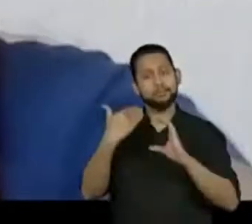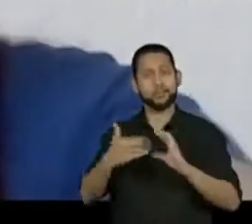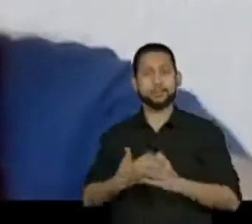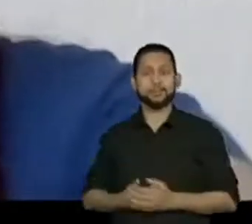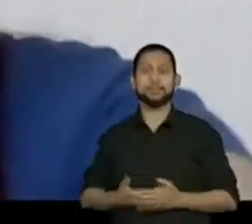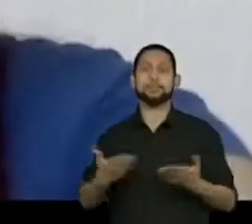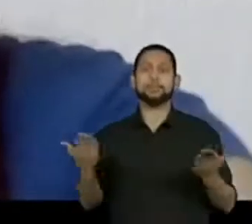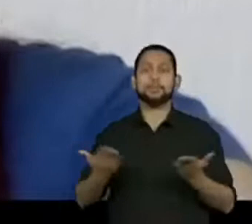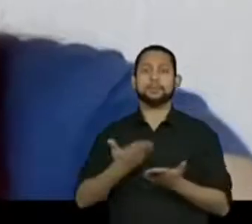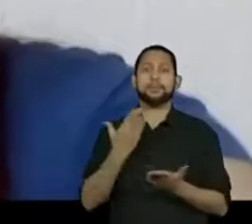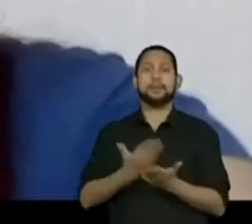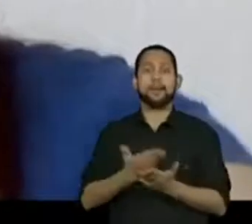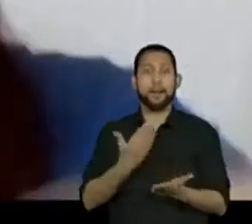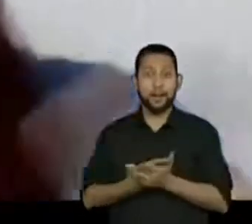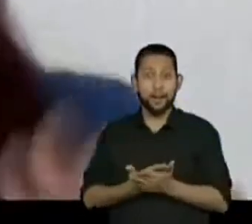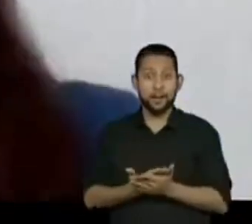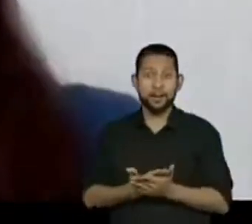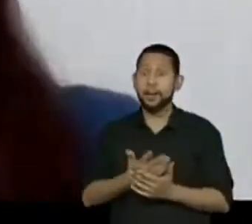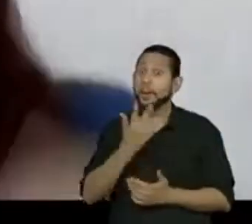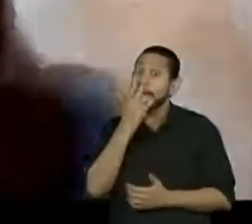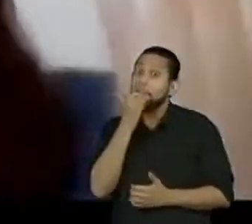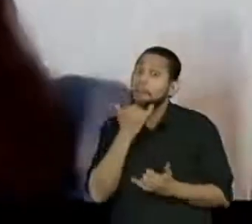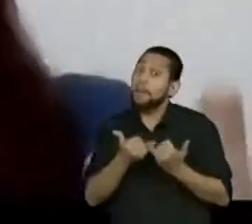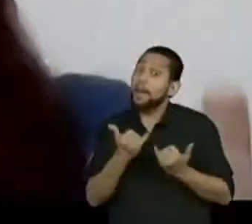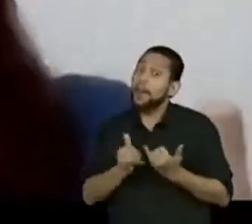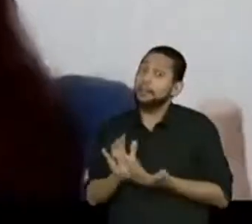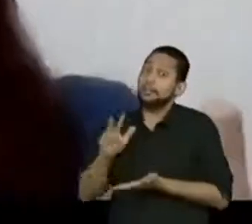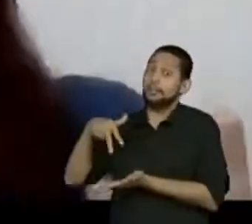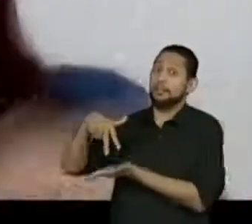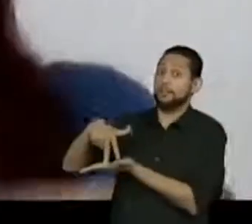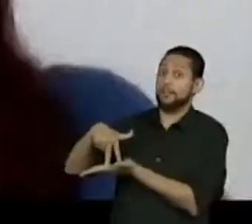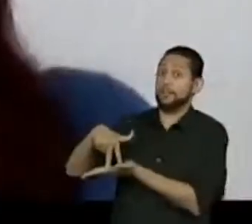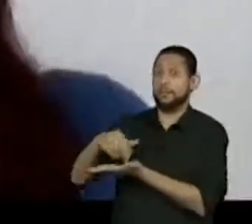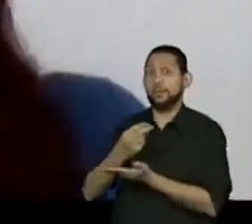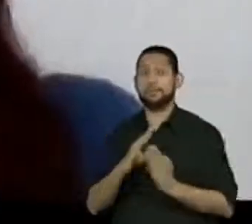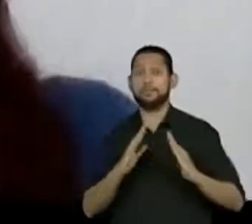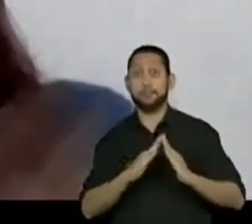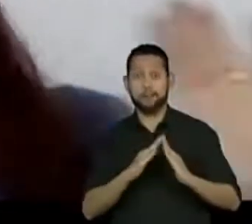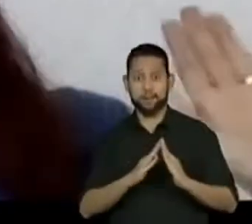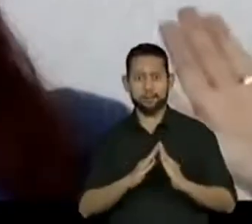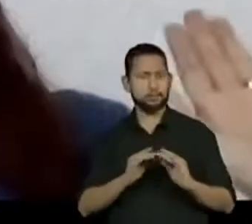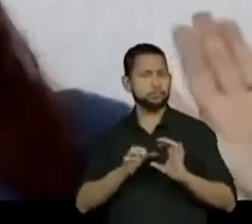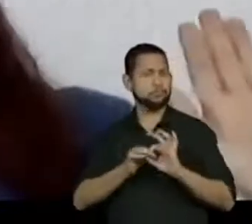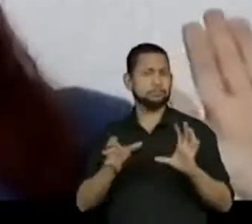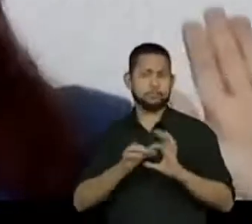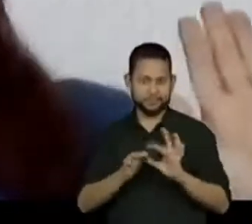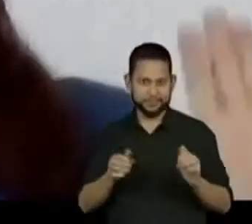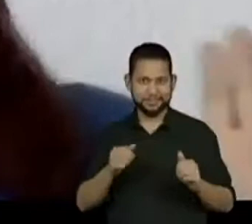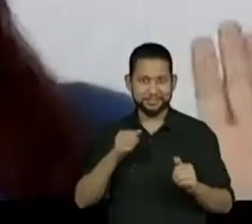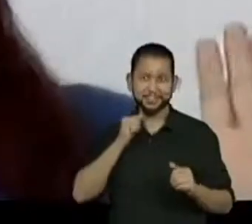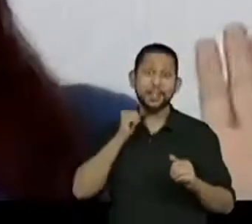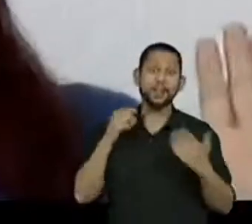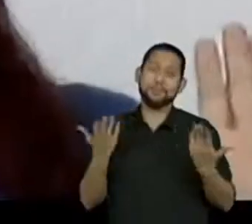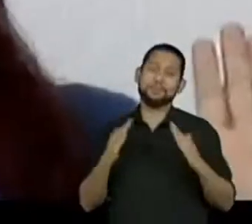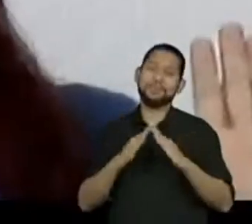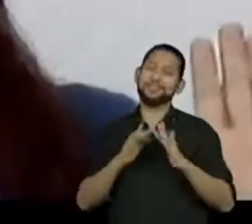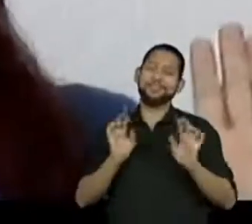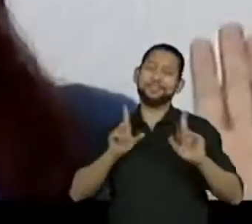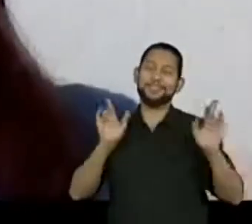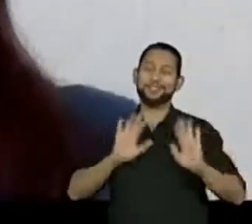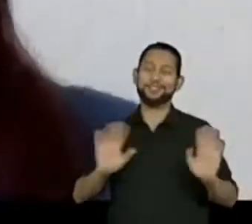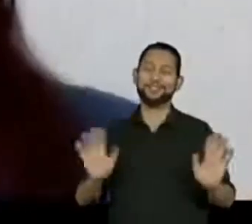aula vai ser bem parecidinha do que comigo lá no estúdio. Só que hoje o cenário é diferente.